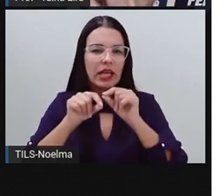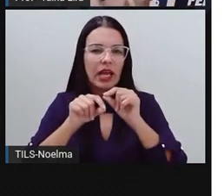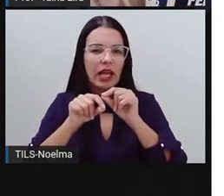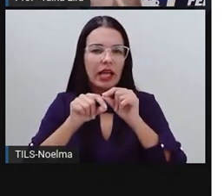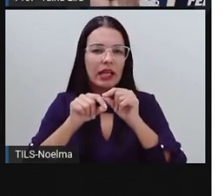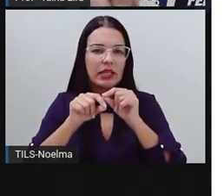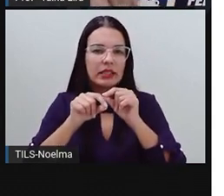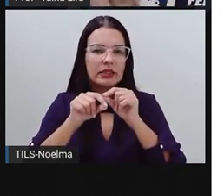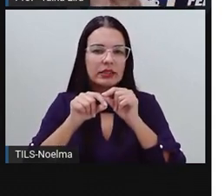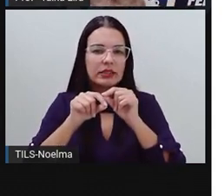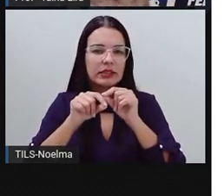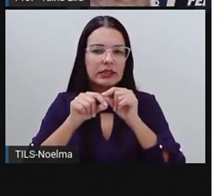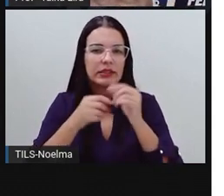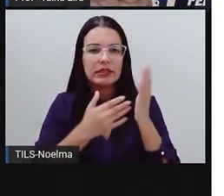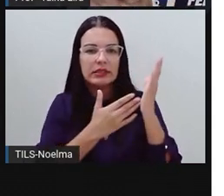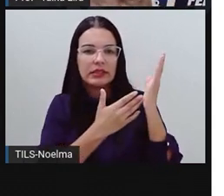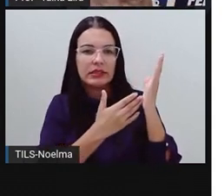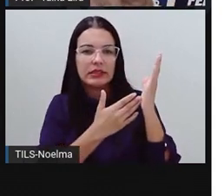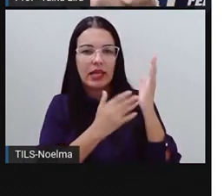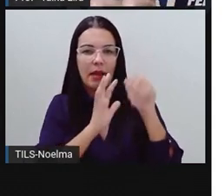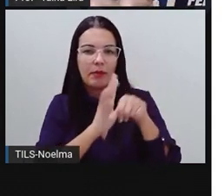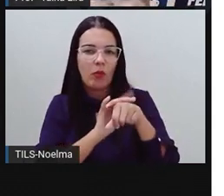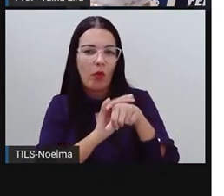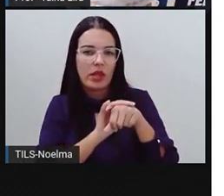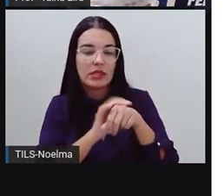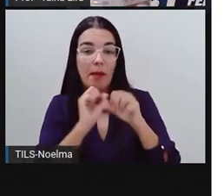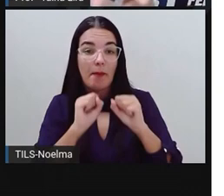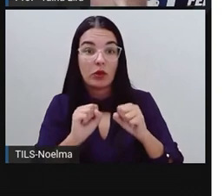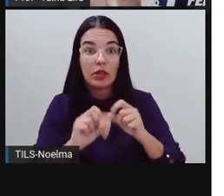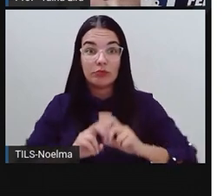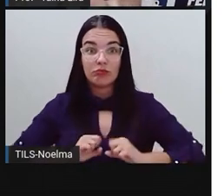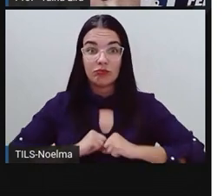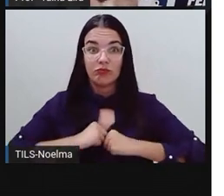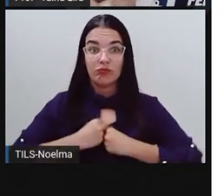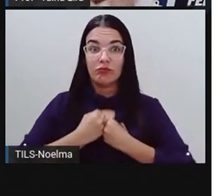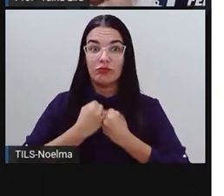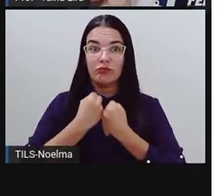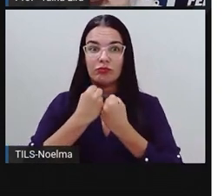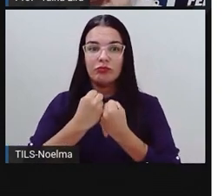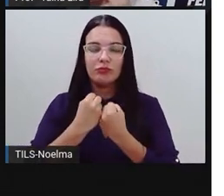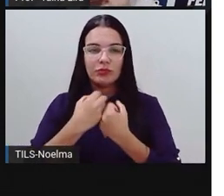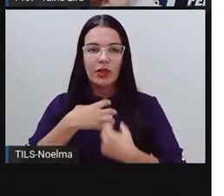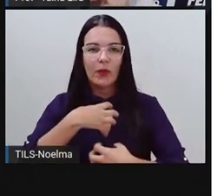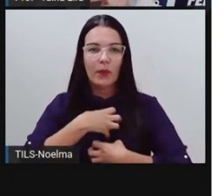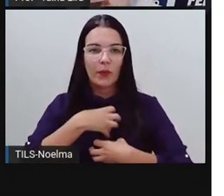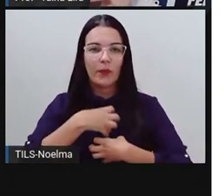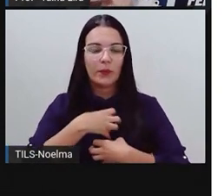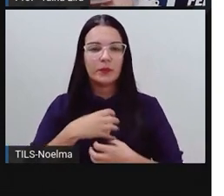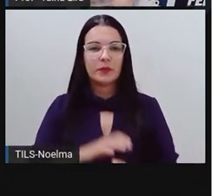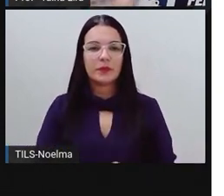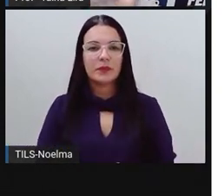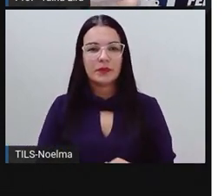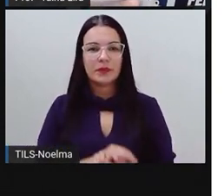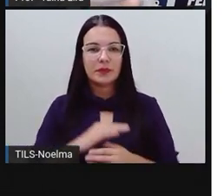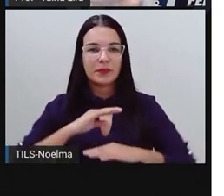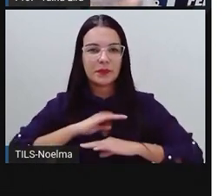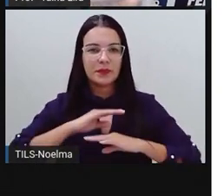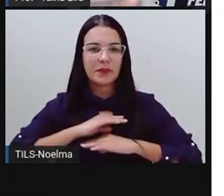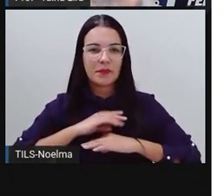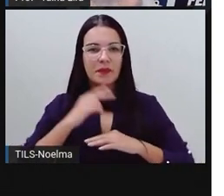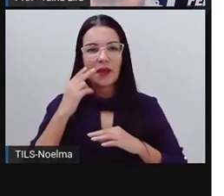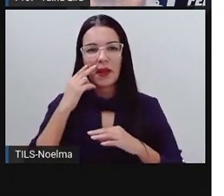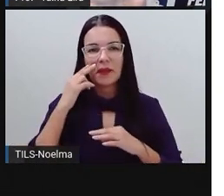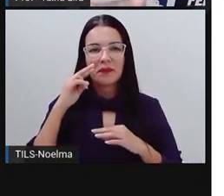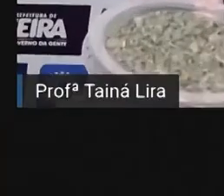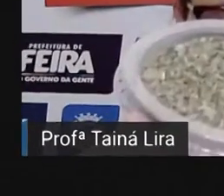ó, Neto, o orégano que a Pró trouxe. A Pró vai mostrar aí, ó, ao segundo ano,